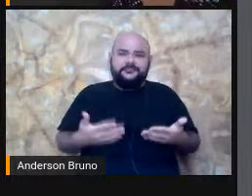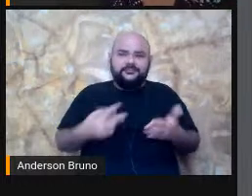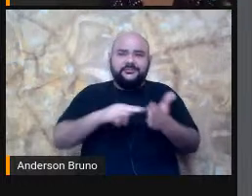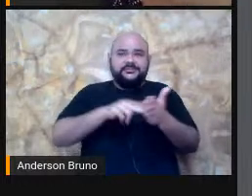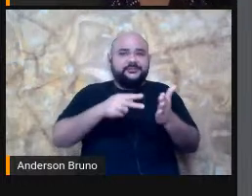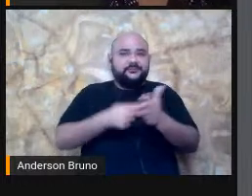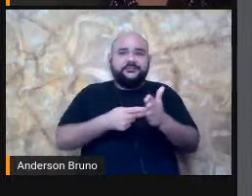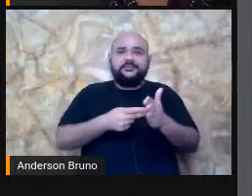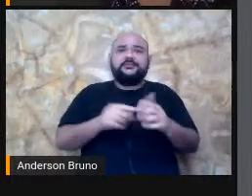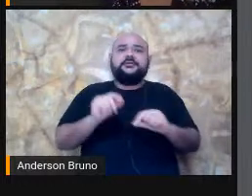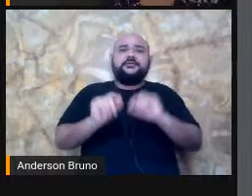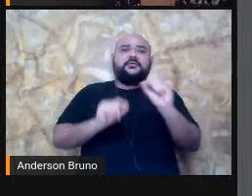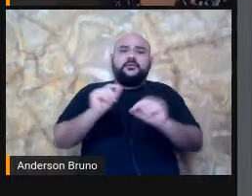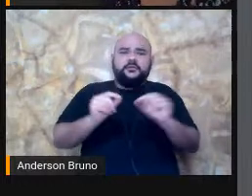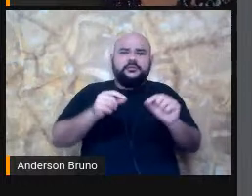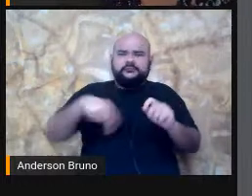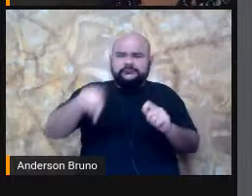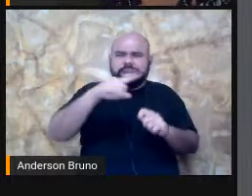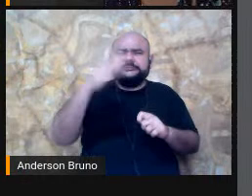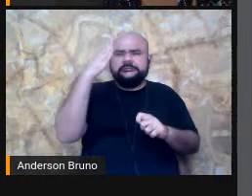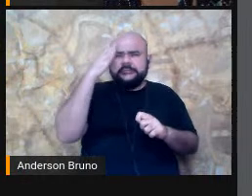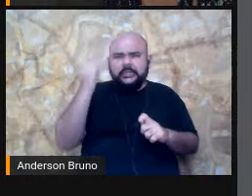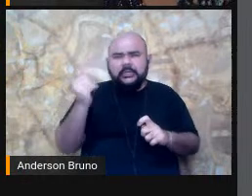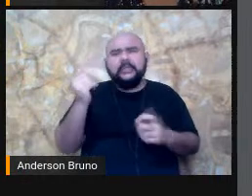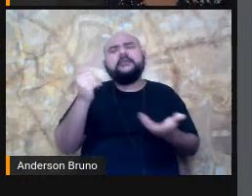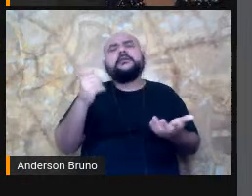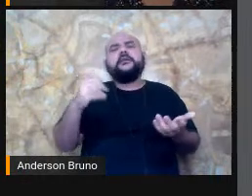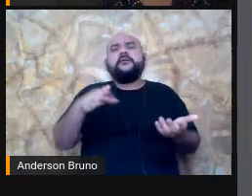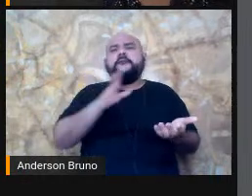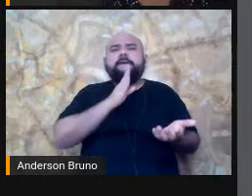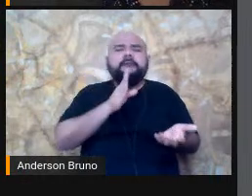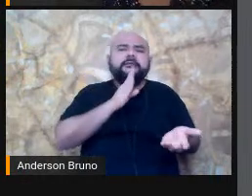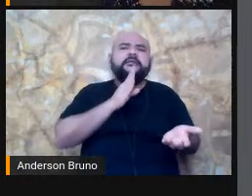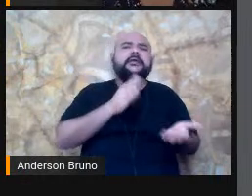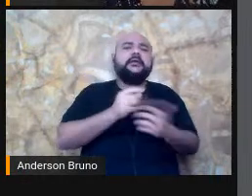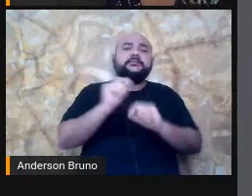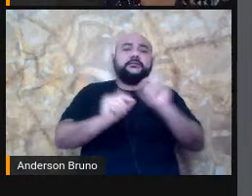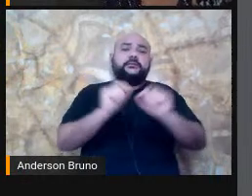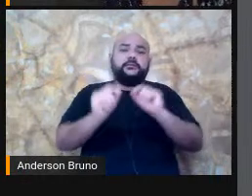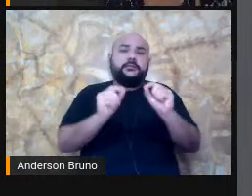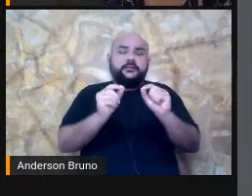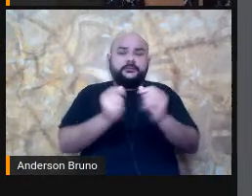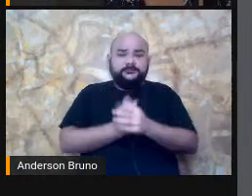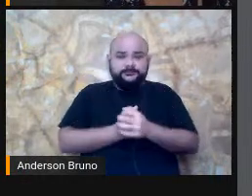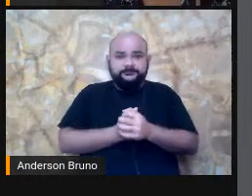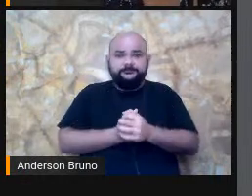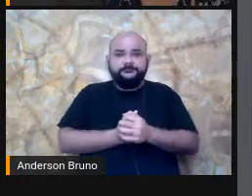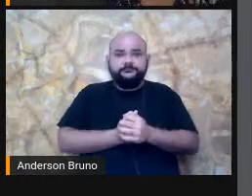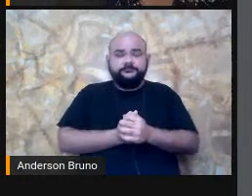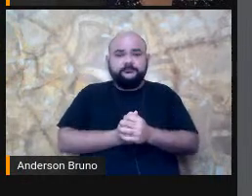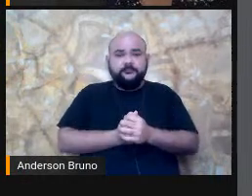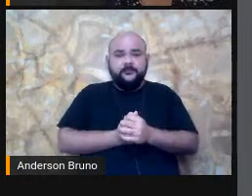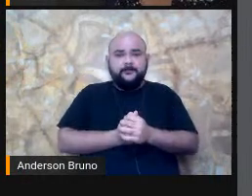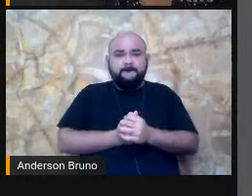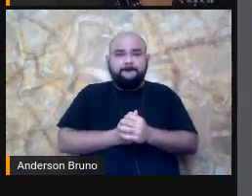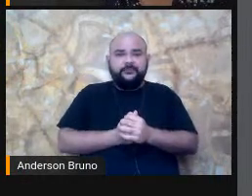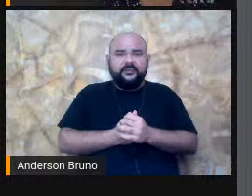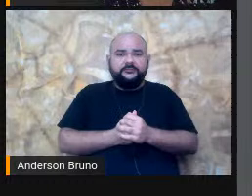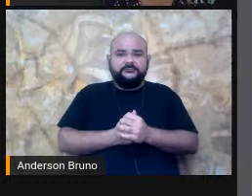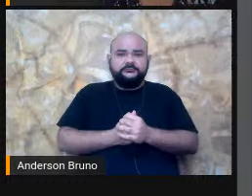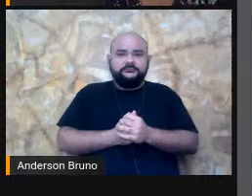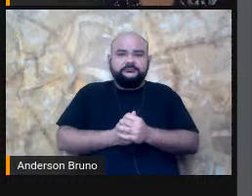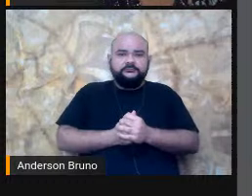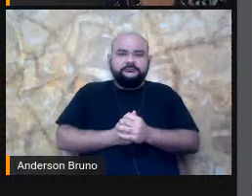devem Ter ouvido isso Milhões de vezes Né? Que é Nada mais Nada menos Né? Do que